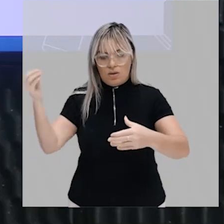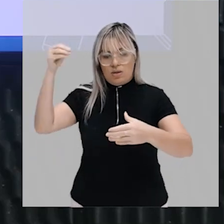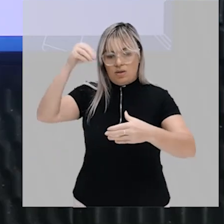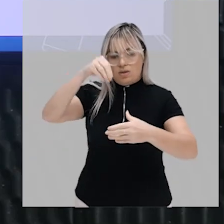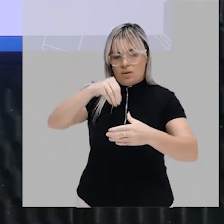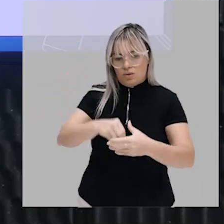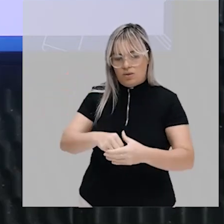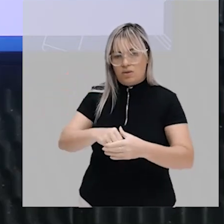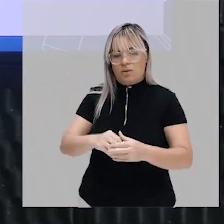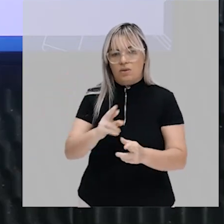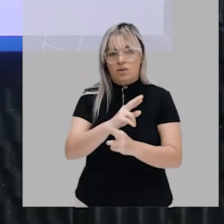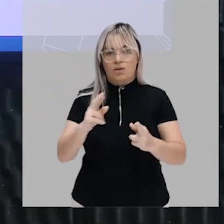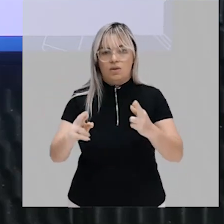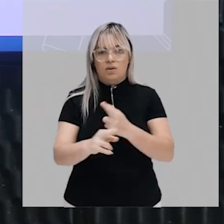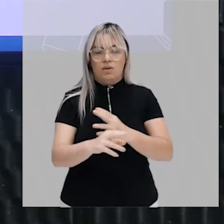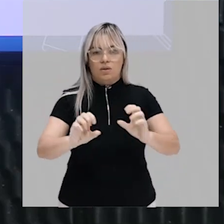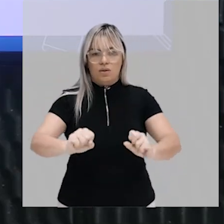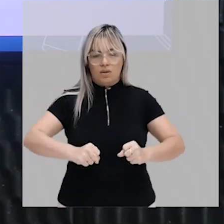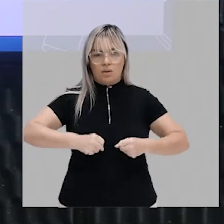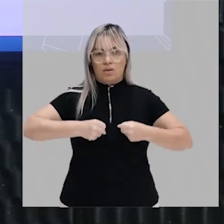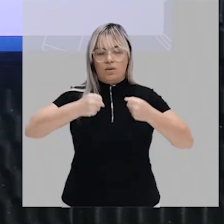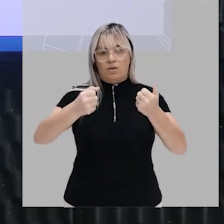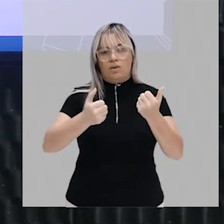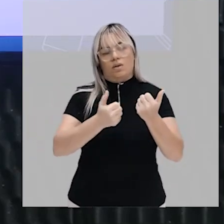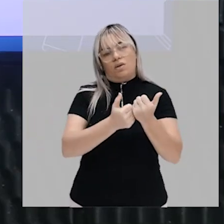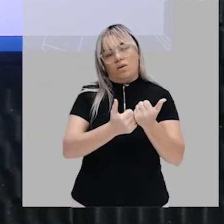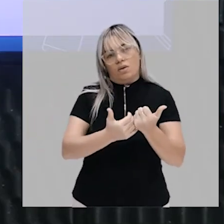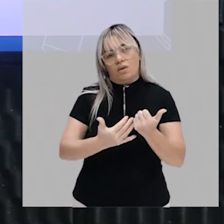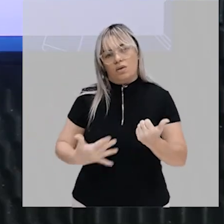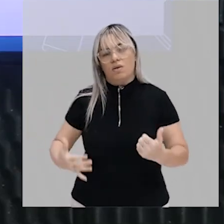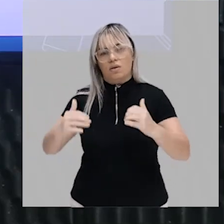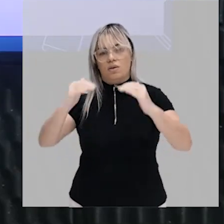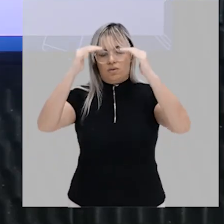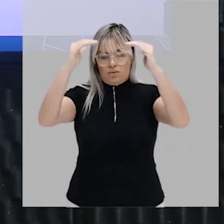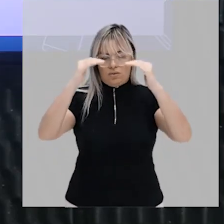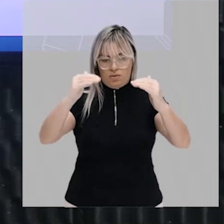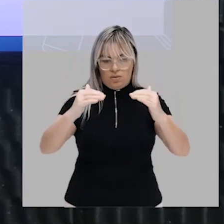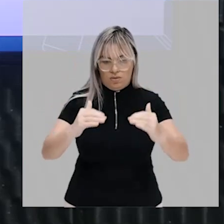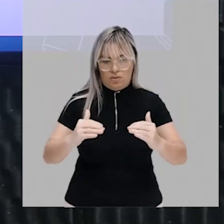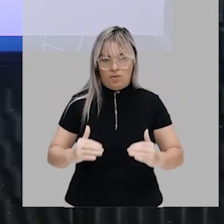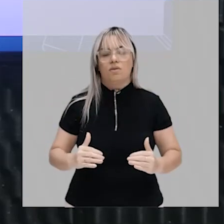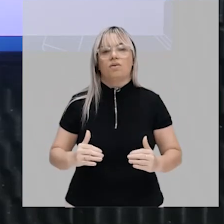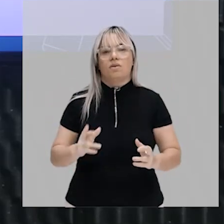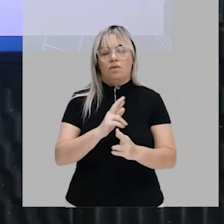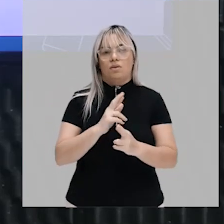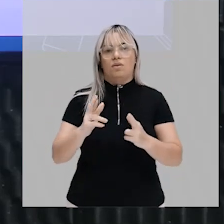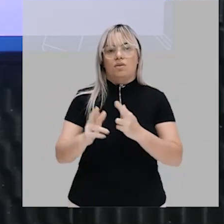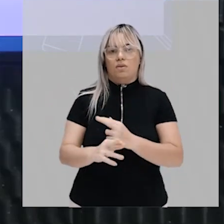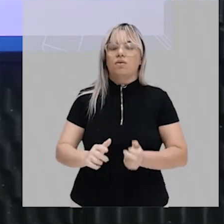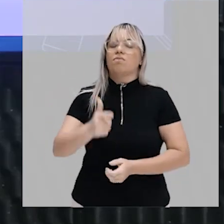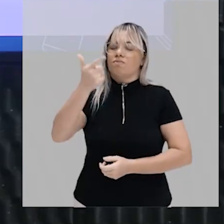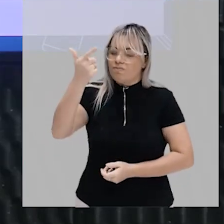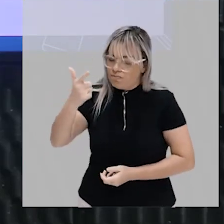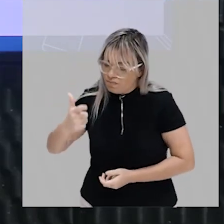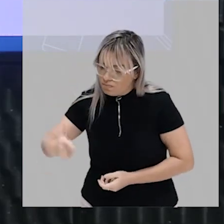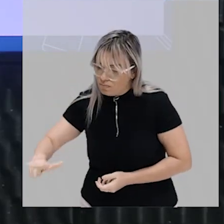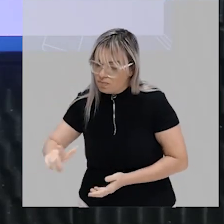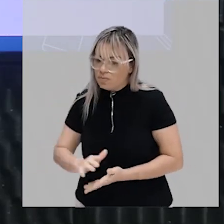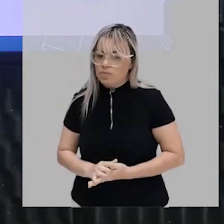existem relações de poder hierarquizadas estabelecidas certo vou repetir para você